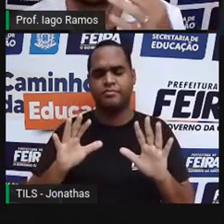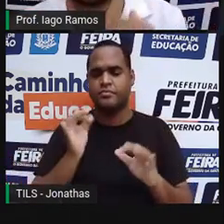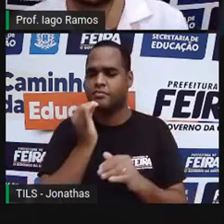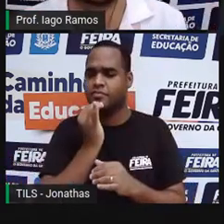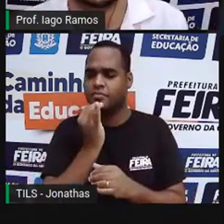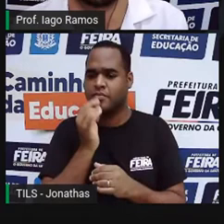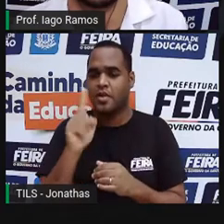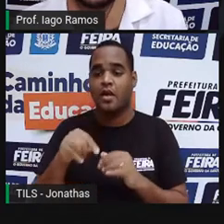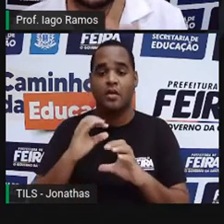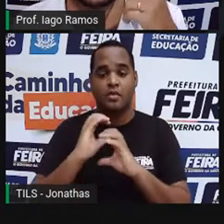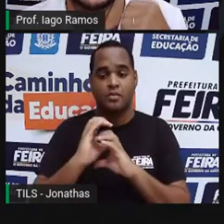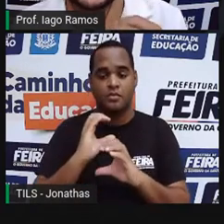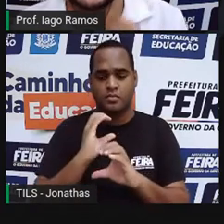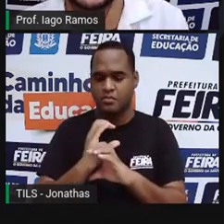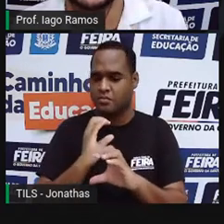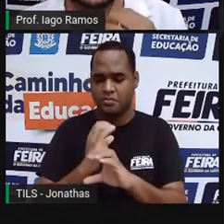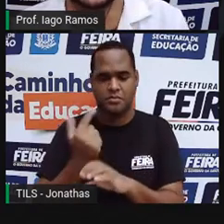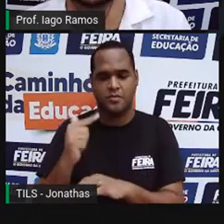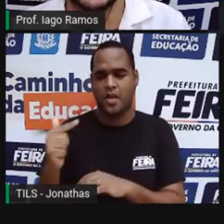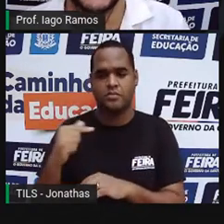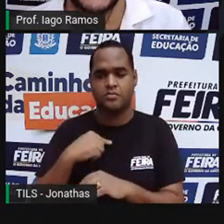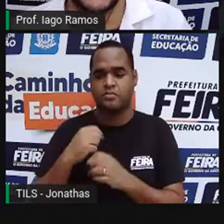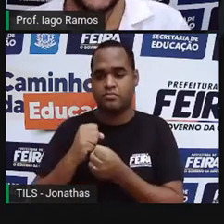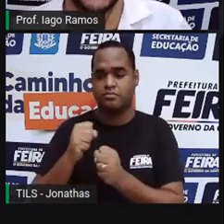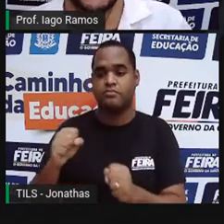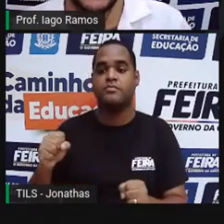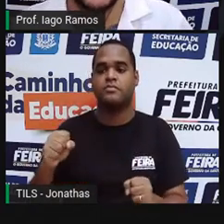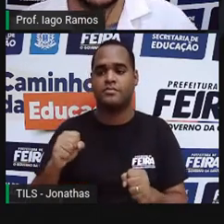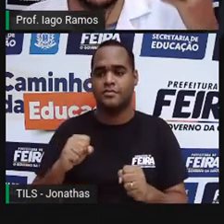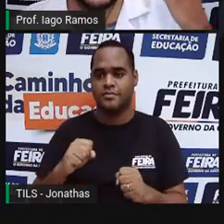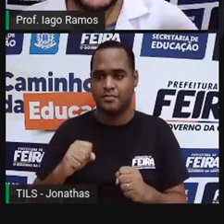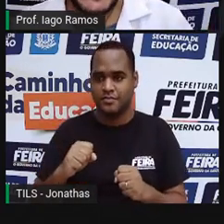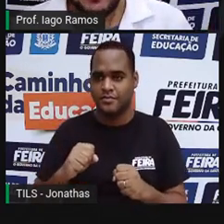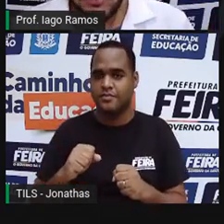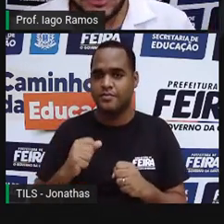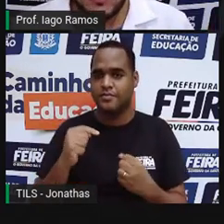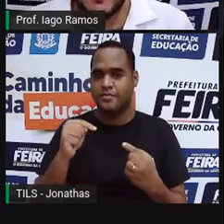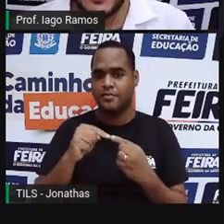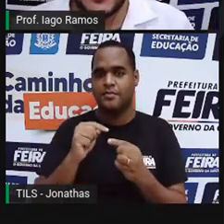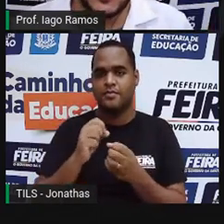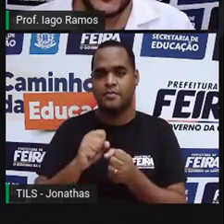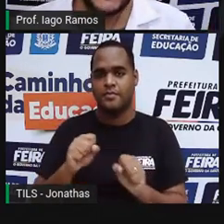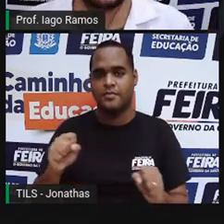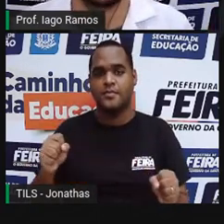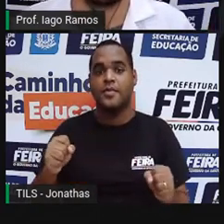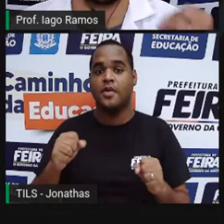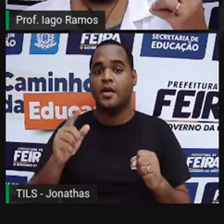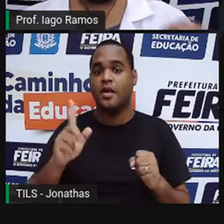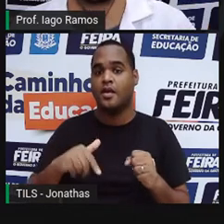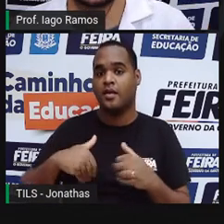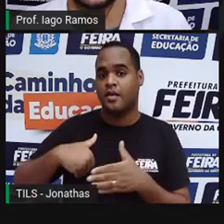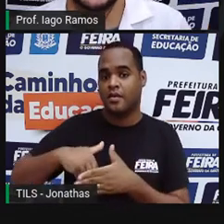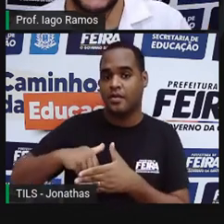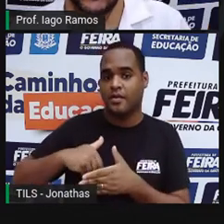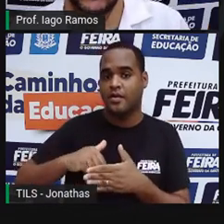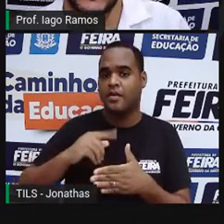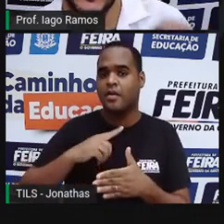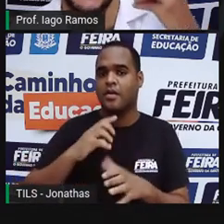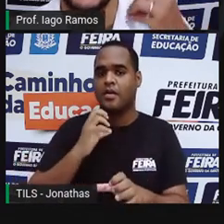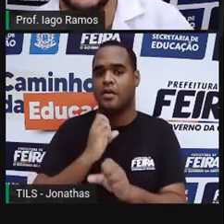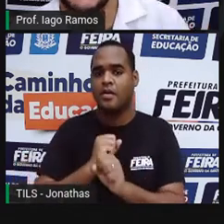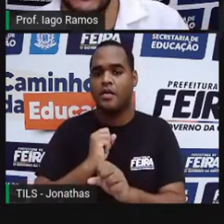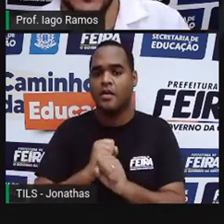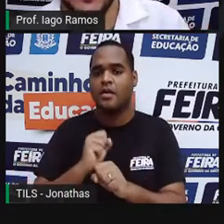comunicação. Essas grandezas não se relacionam. Então, o tempo de uma partida de futebol e quantidade de